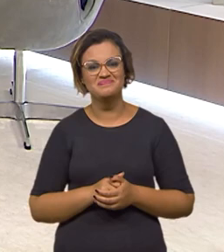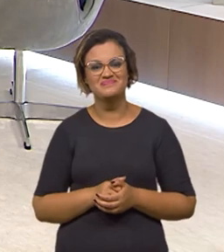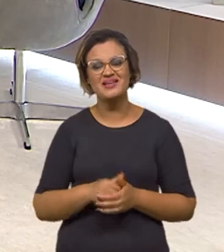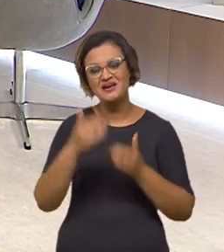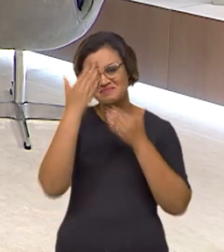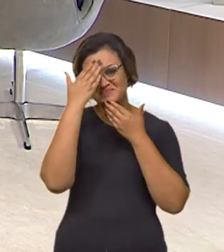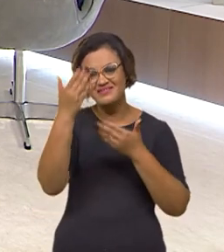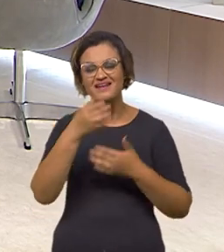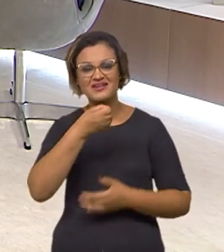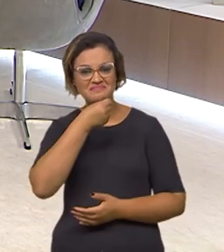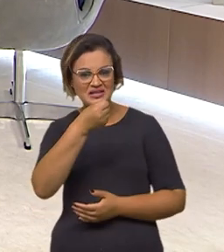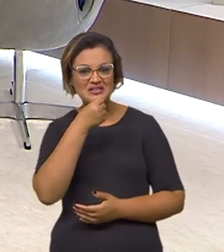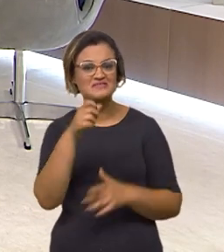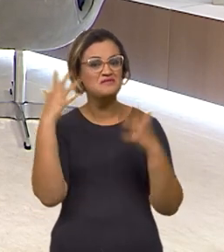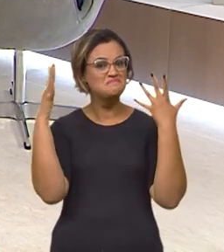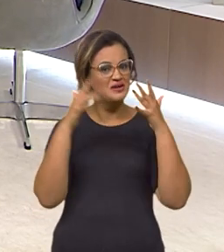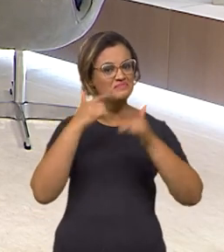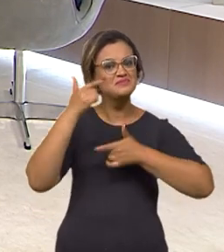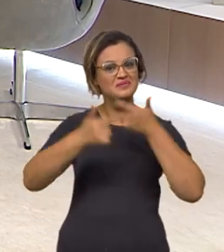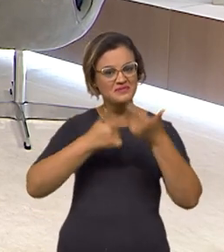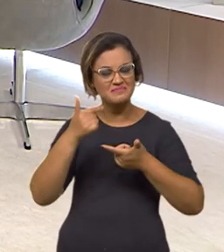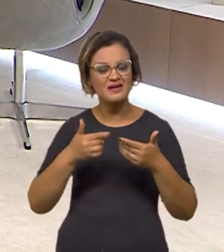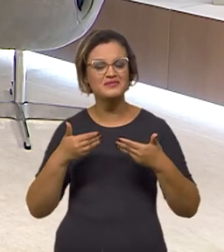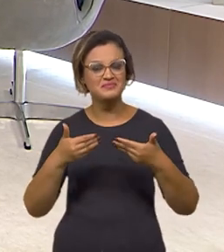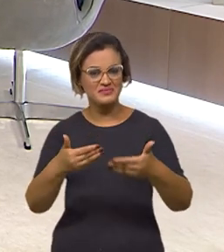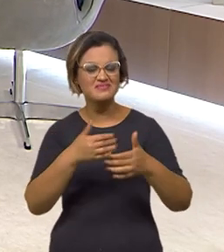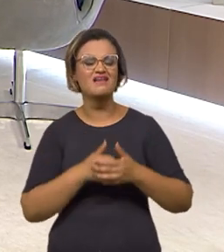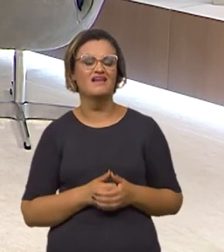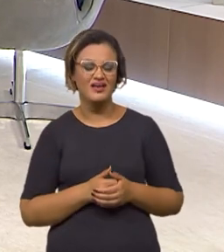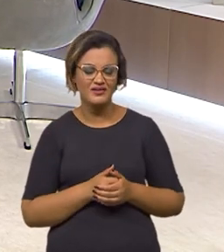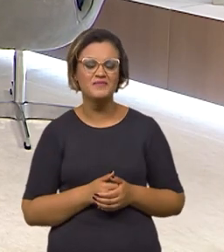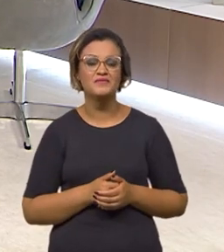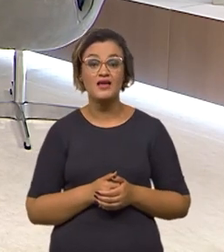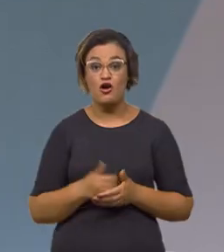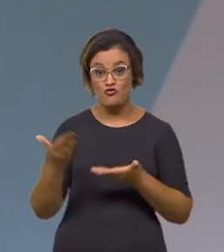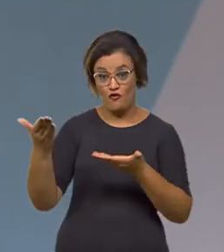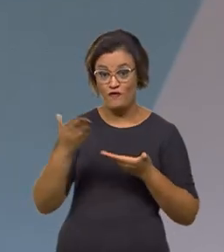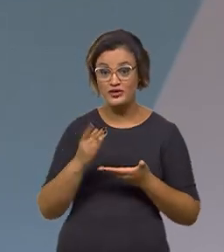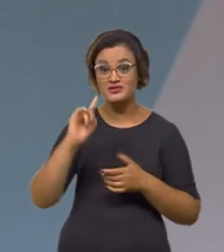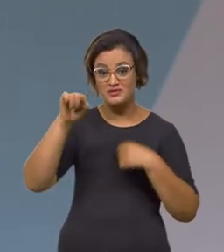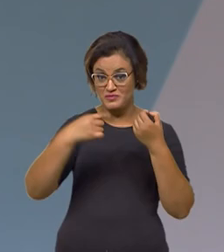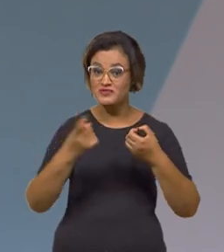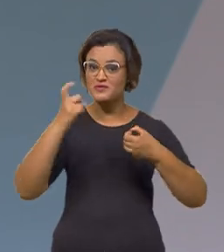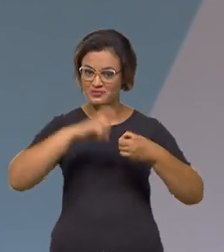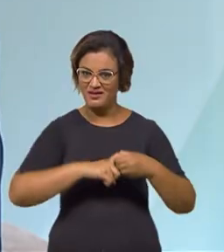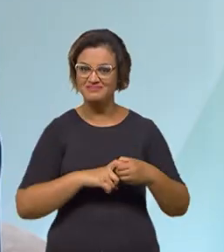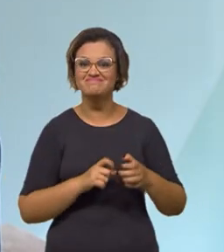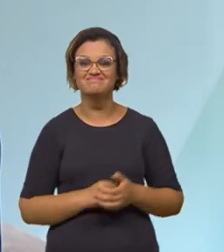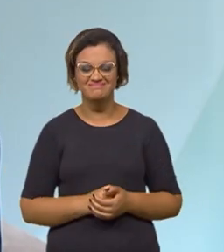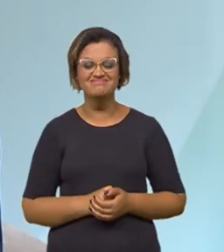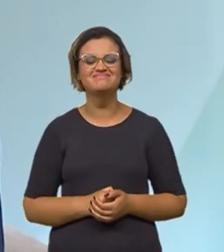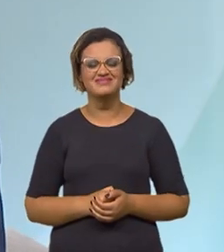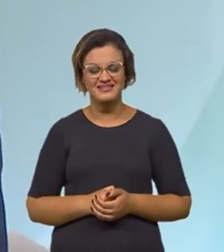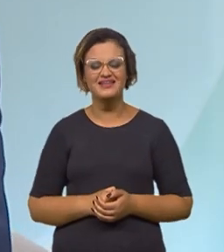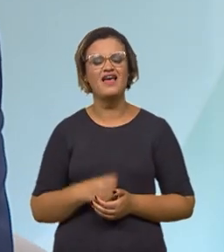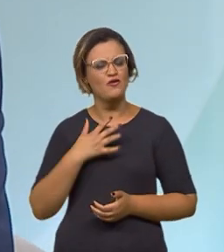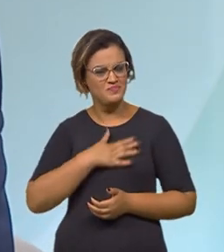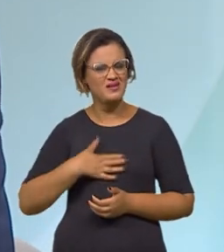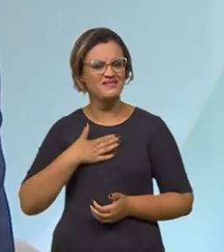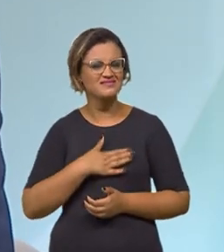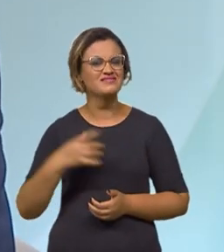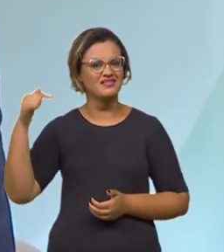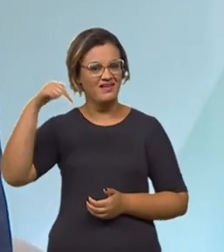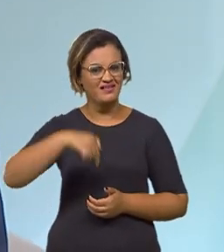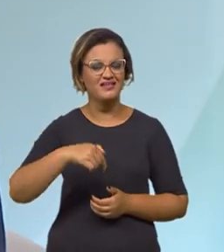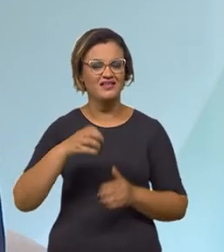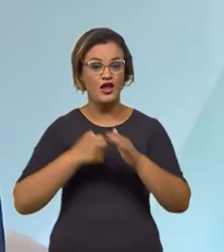pela entrevista, ministro. Parabéns pelo trabalho ali no Ministério da Infraestrutura. Já deixo convite para o senhor voltar aqui ao programa. Vamos sim. É sempre um prazer estar de volta